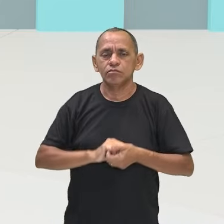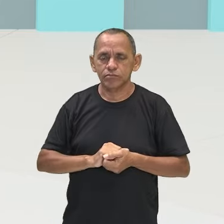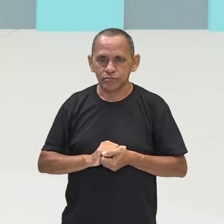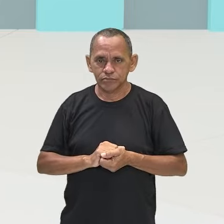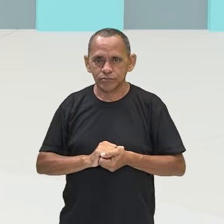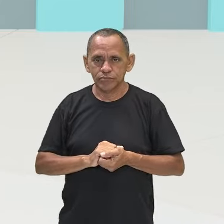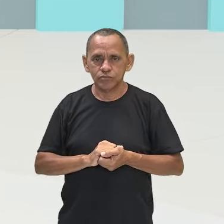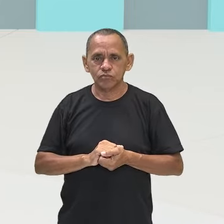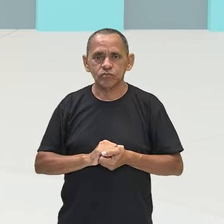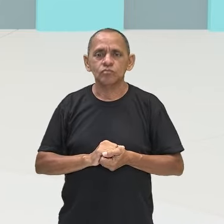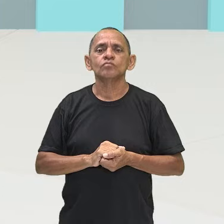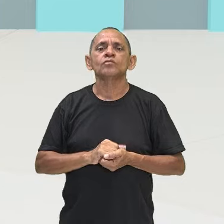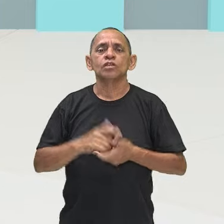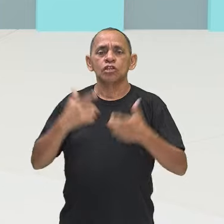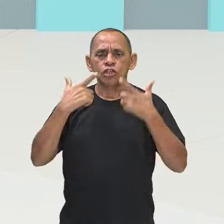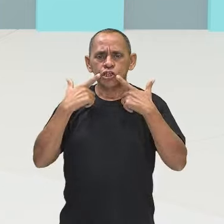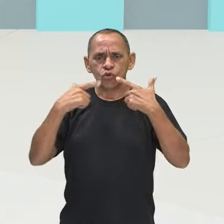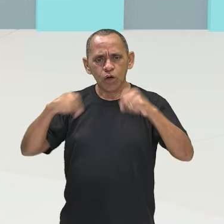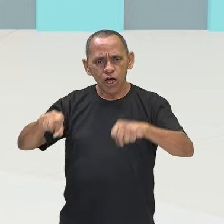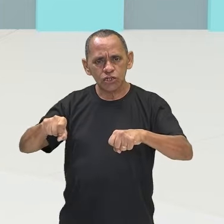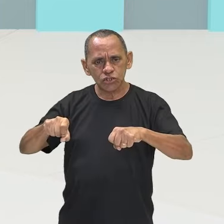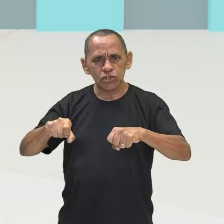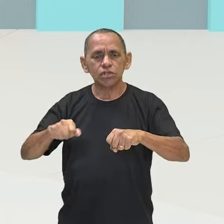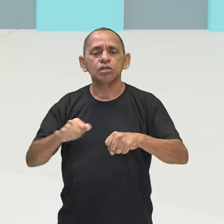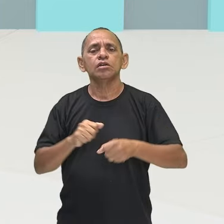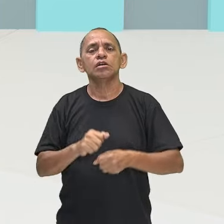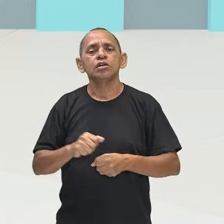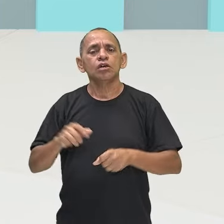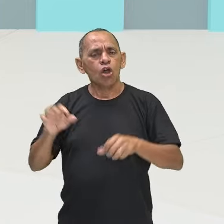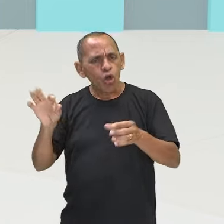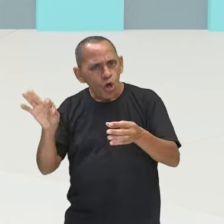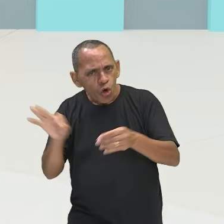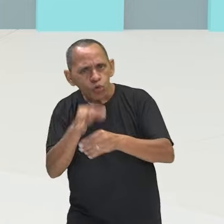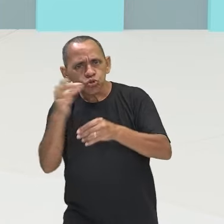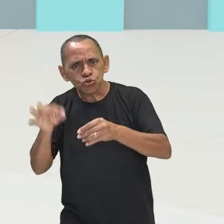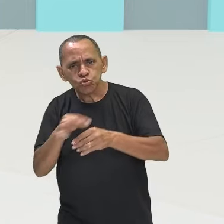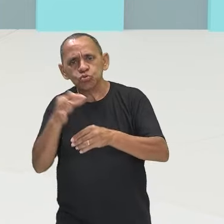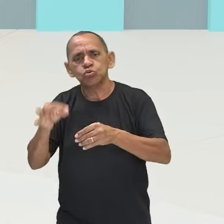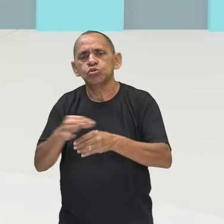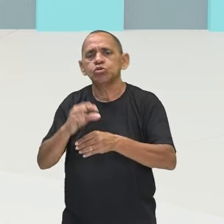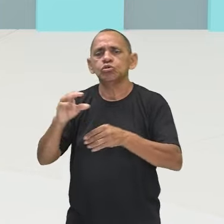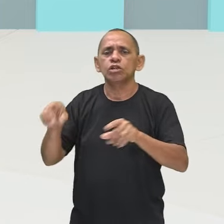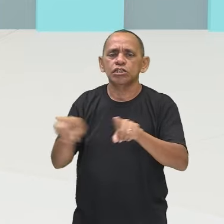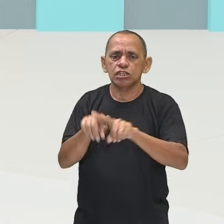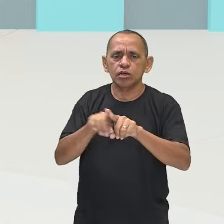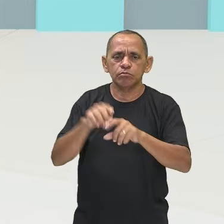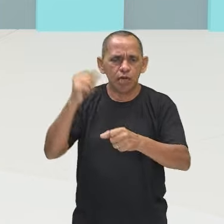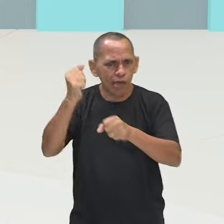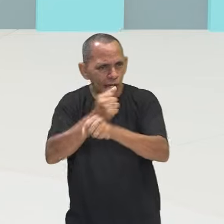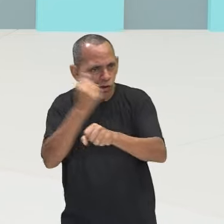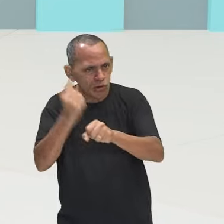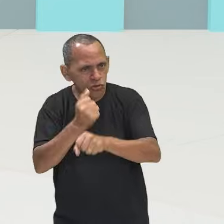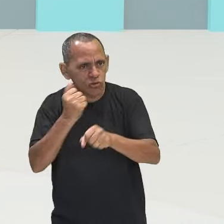linguagens, costura, construção, certo? Então, gente,